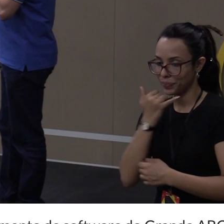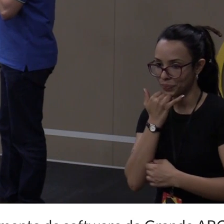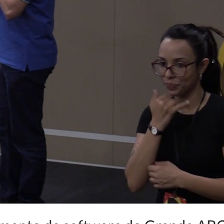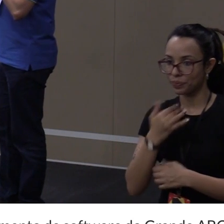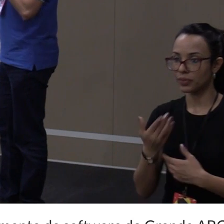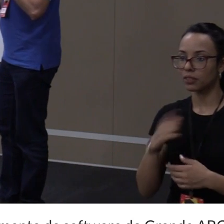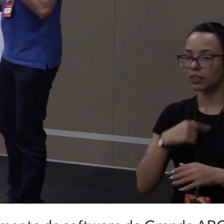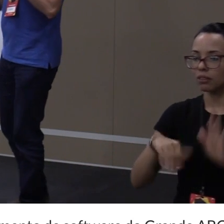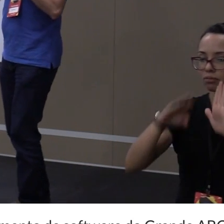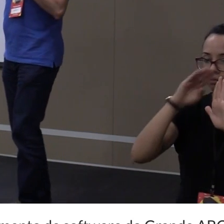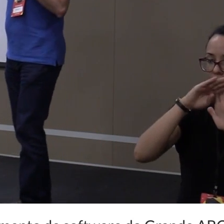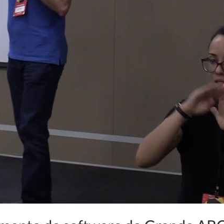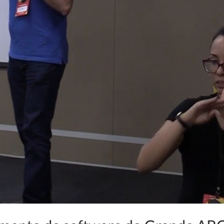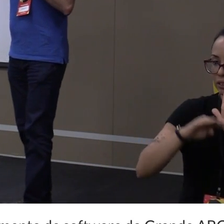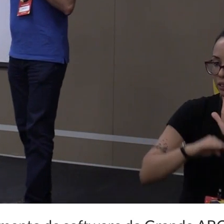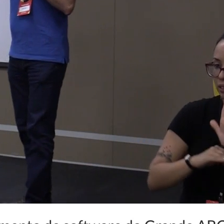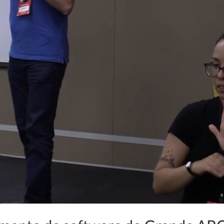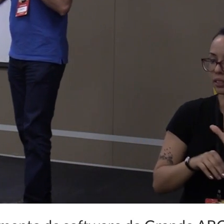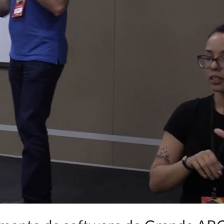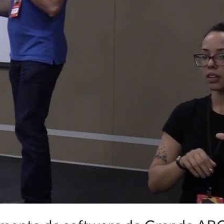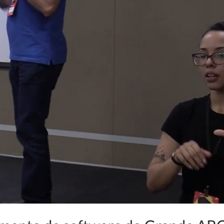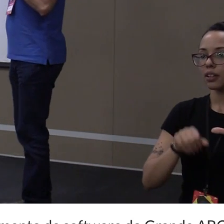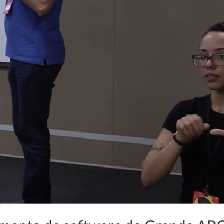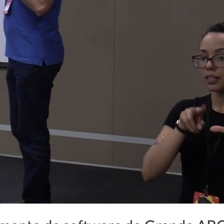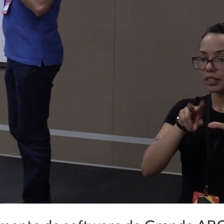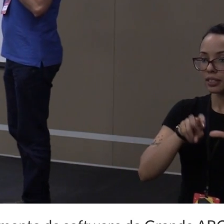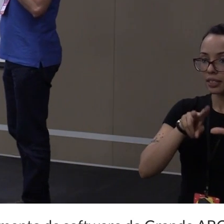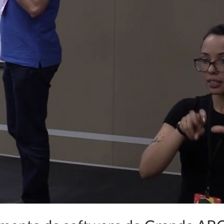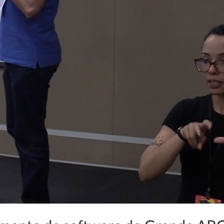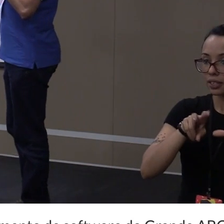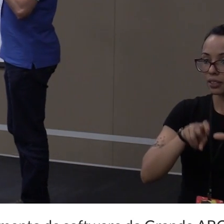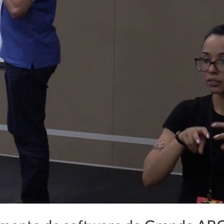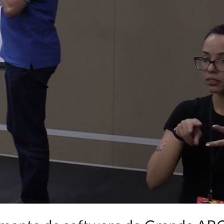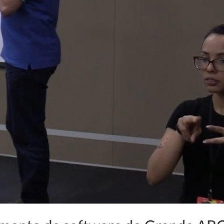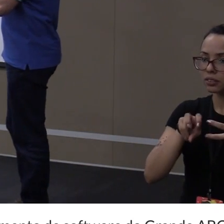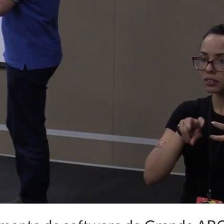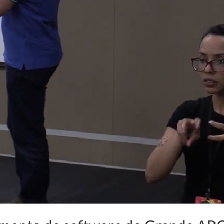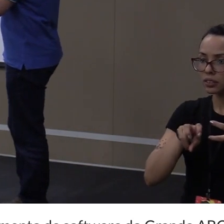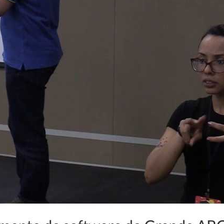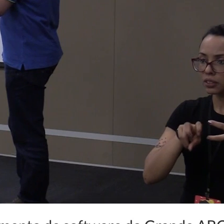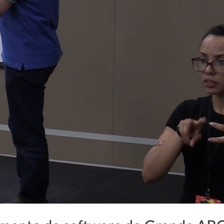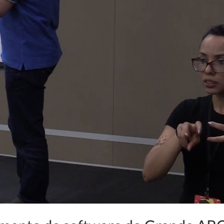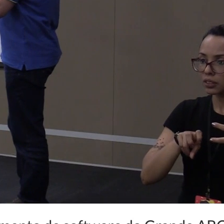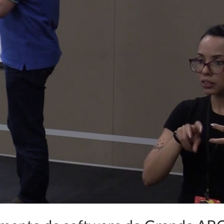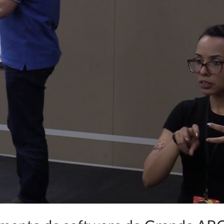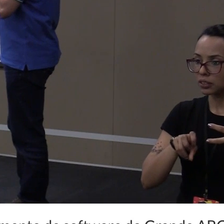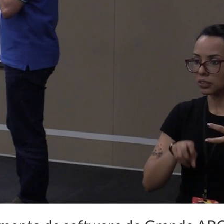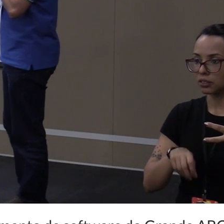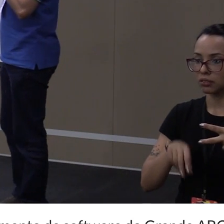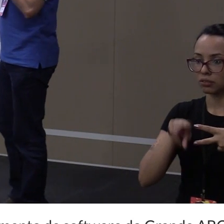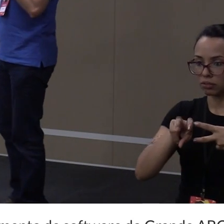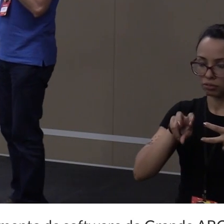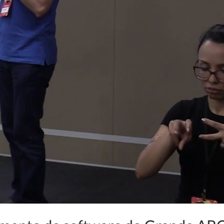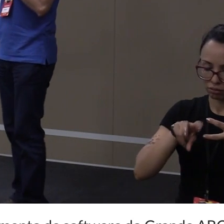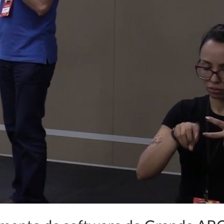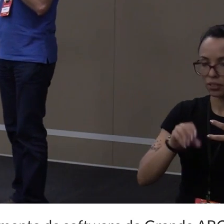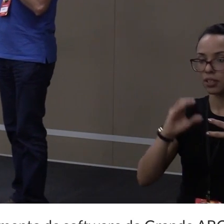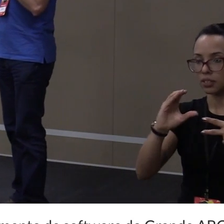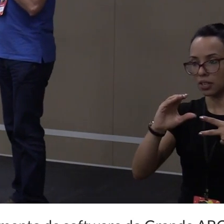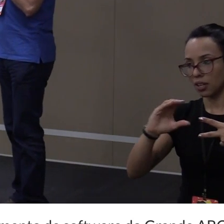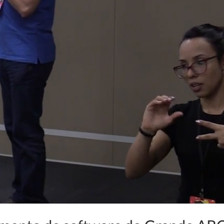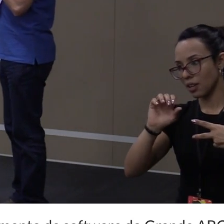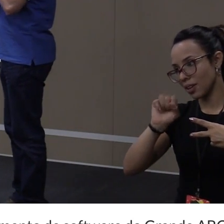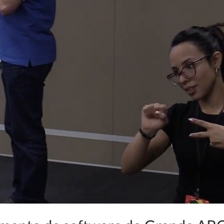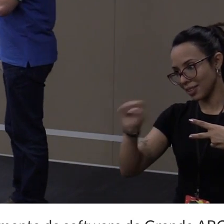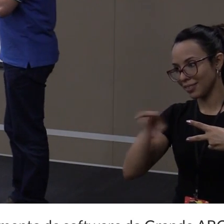Lista de edições. Então, eu estou pegando a lista de edições, que é aquele L. E LI, .edição atual. São todos os LIs que